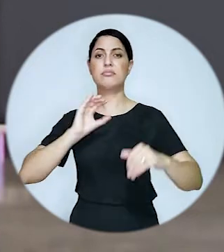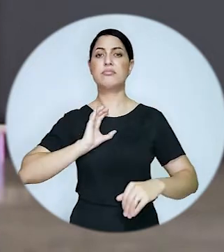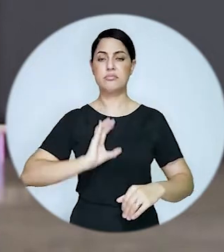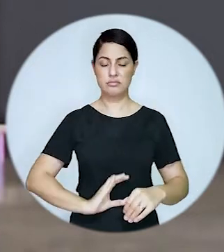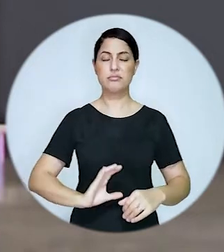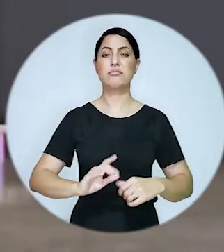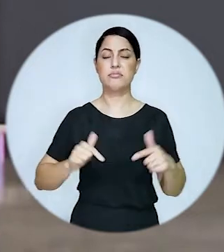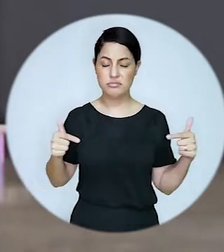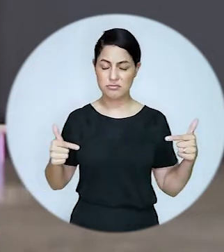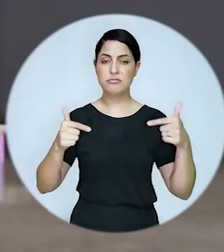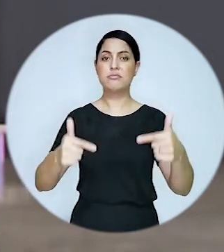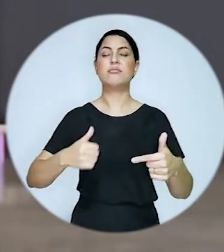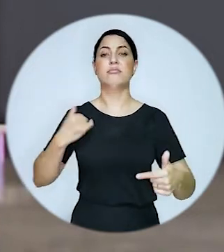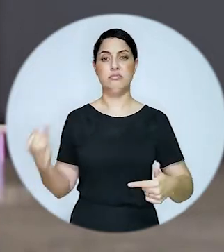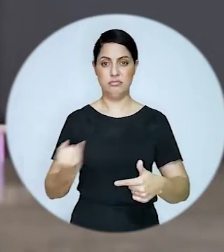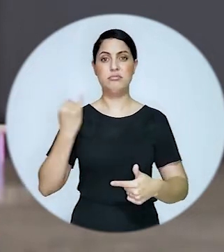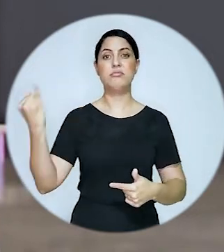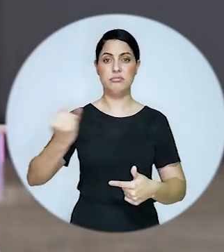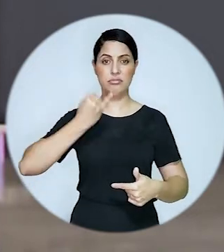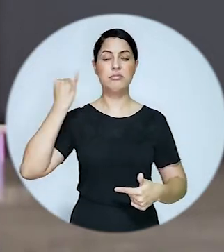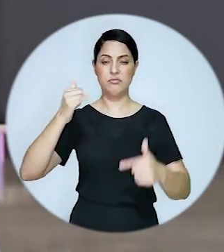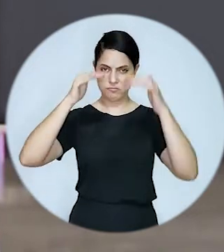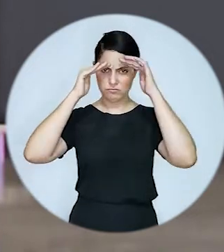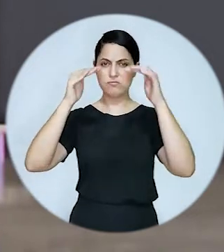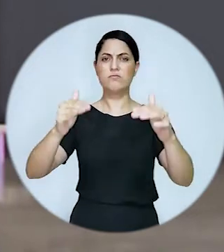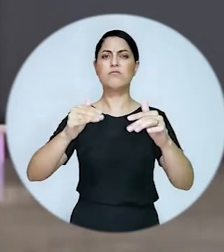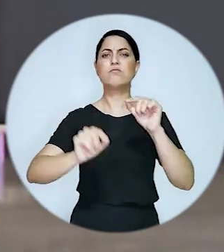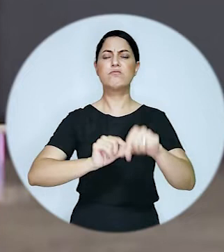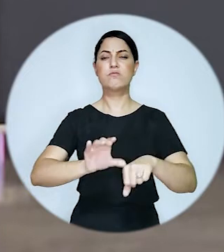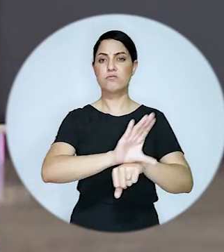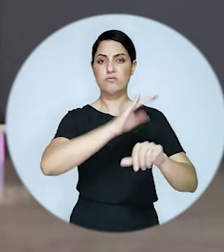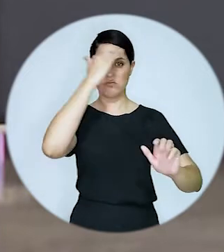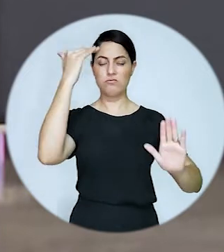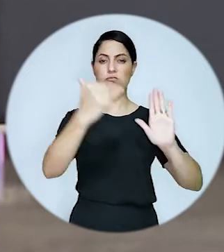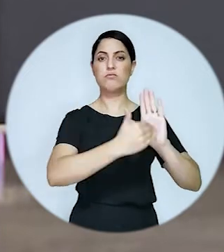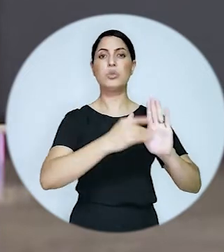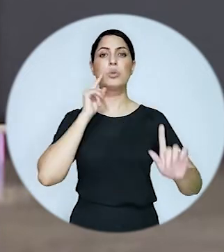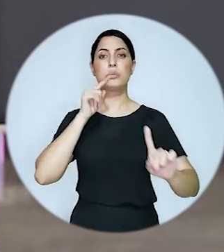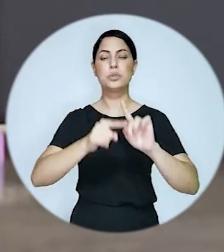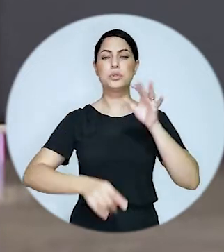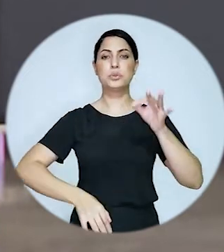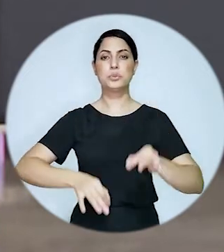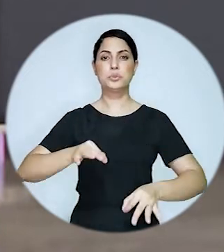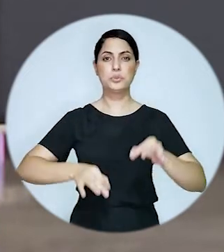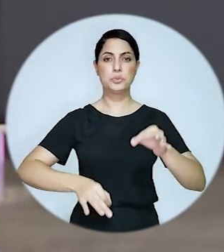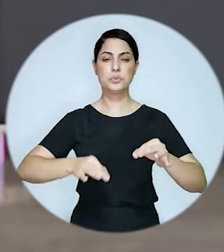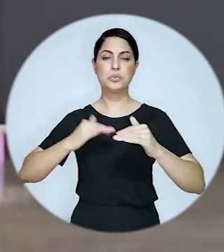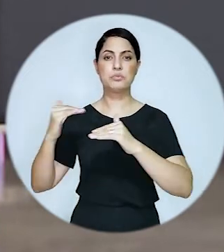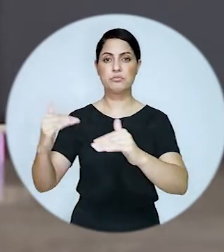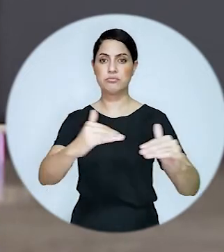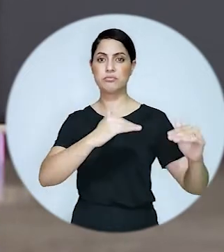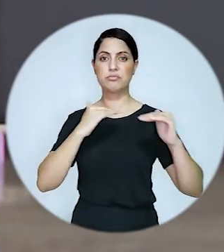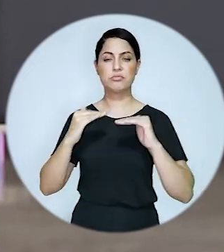tribunal da cidadania, deve e deve sempre obedecer ao comando constitucional da igualdade